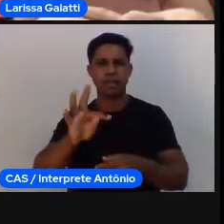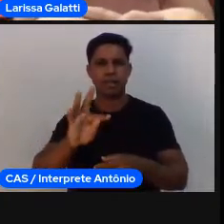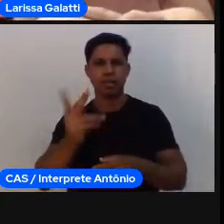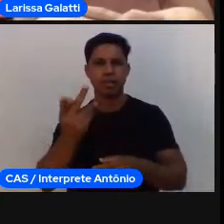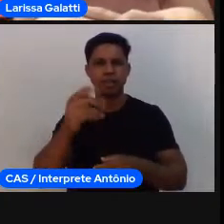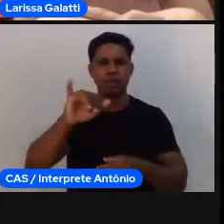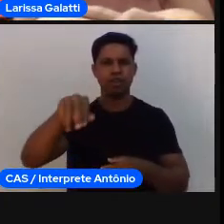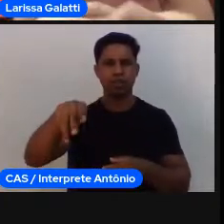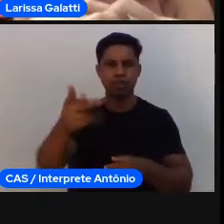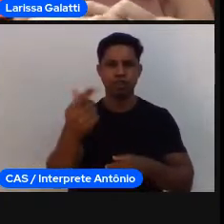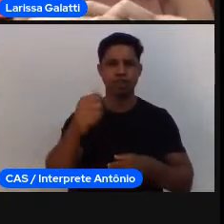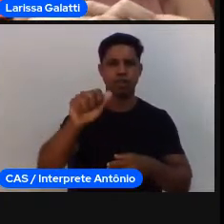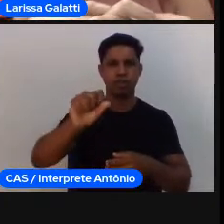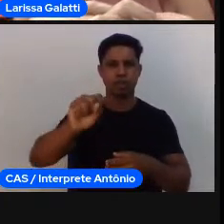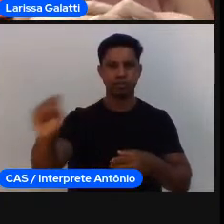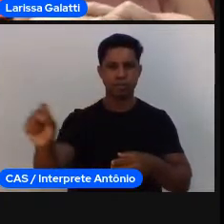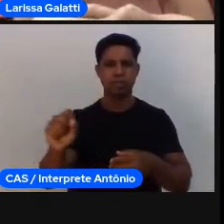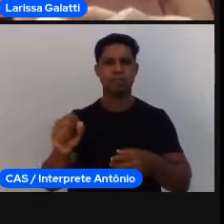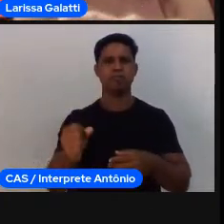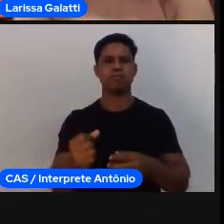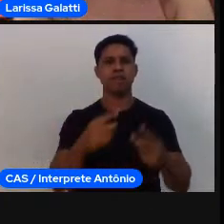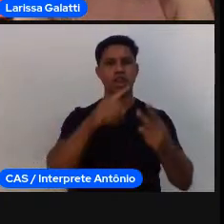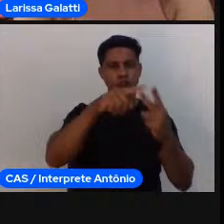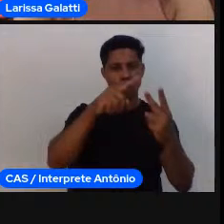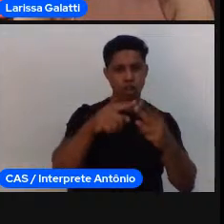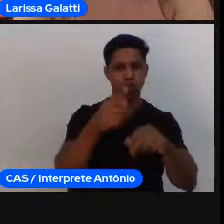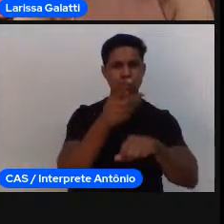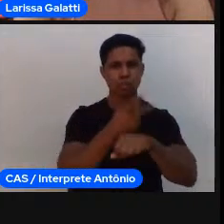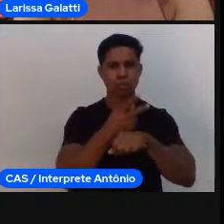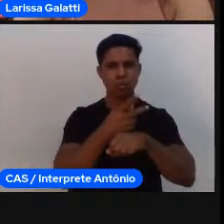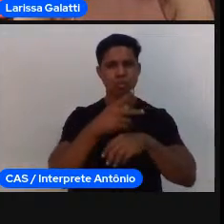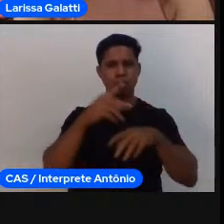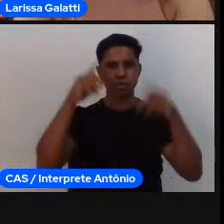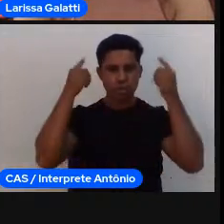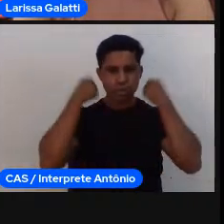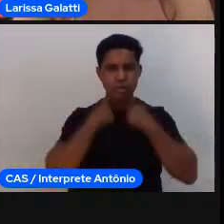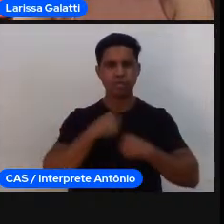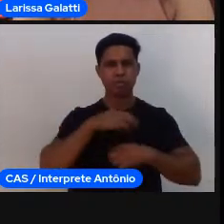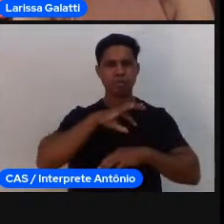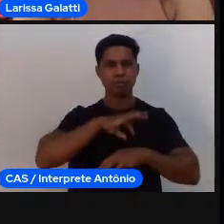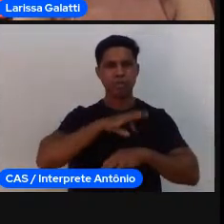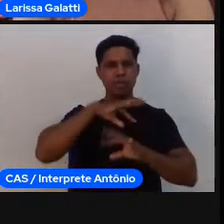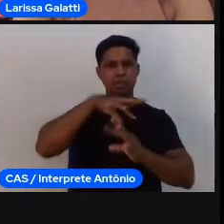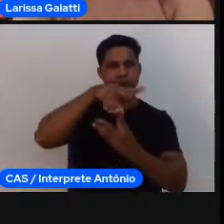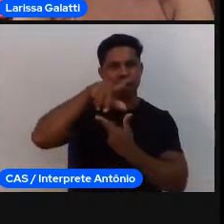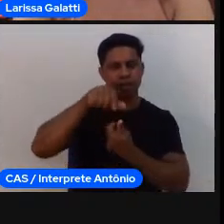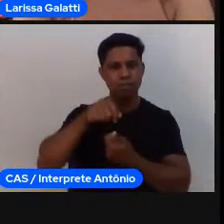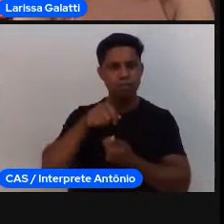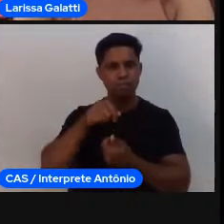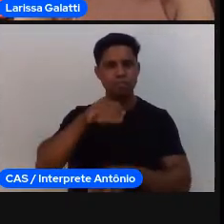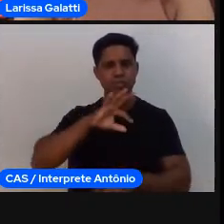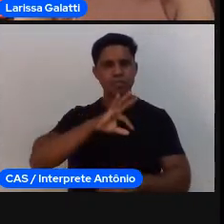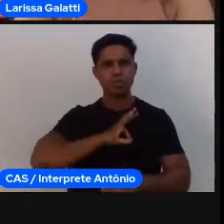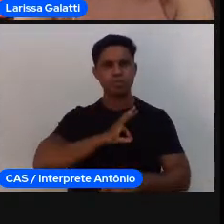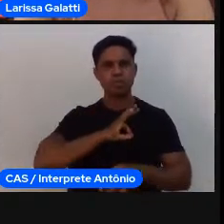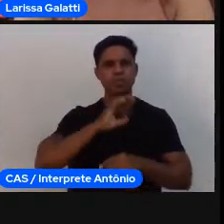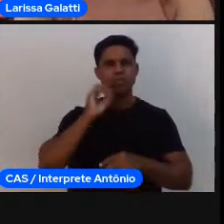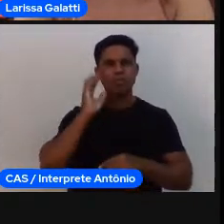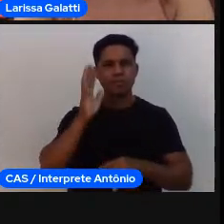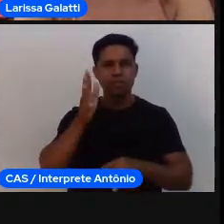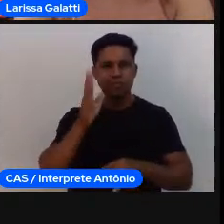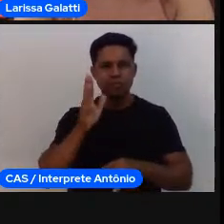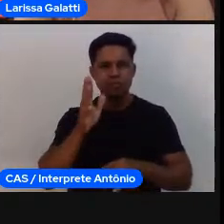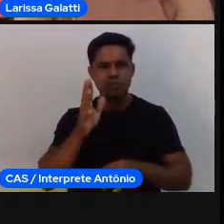olímpicas campeã do mundo quatro vezes campeã da WNBA né tudo isso eu já explico só de chamar o jogo de